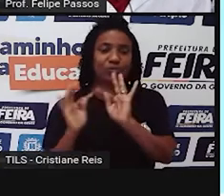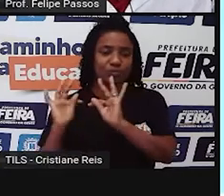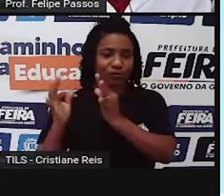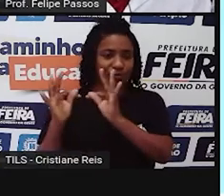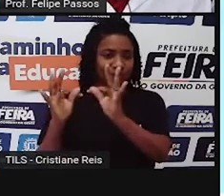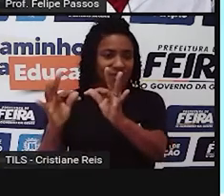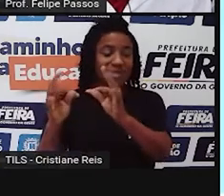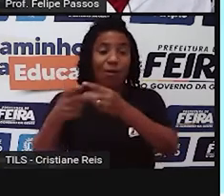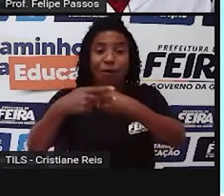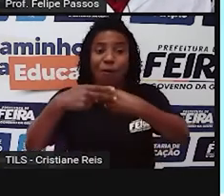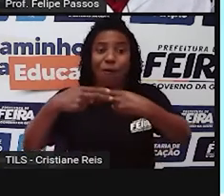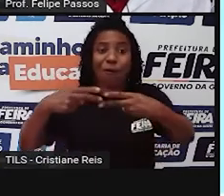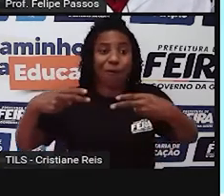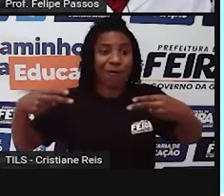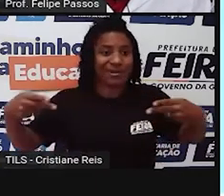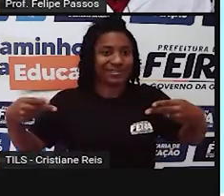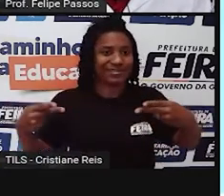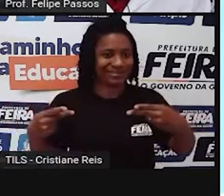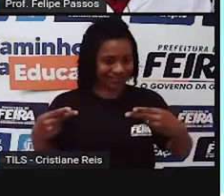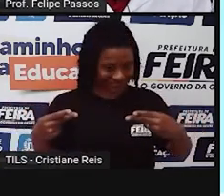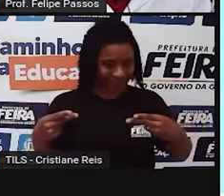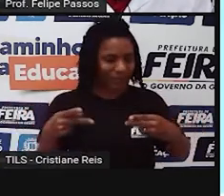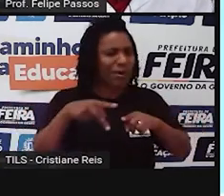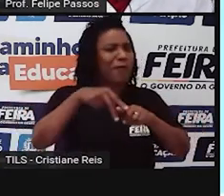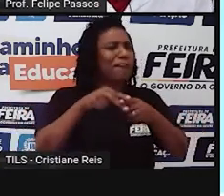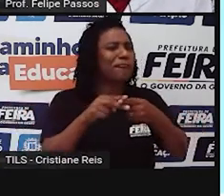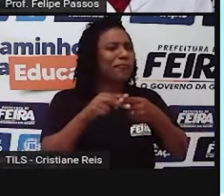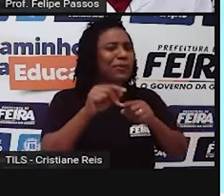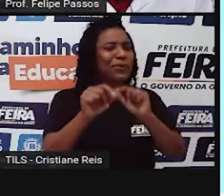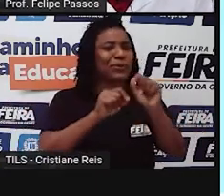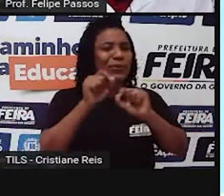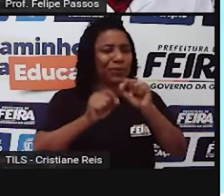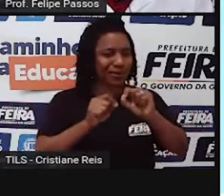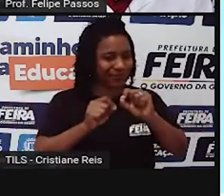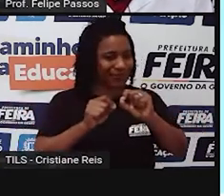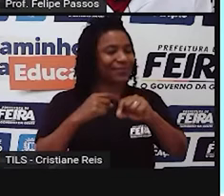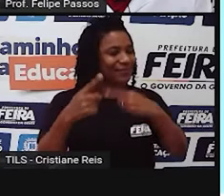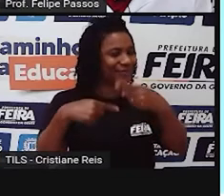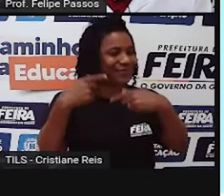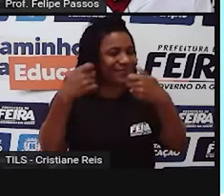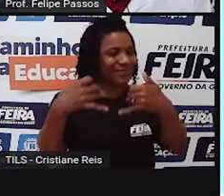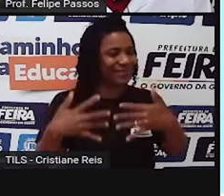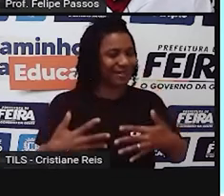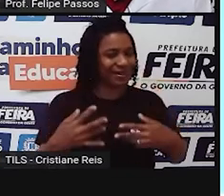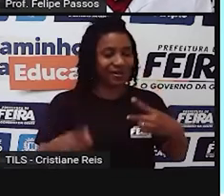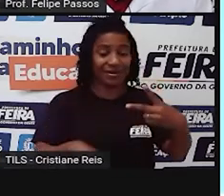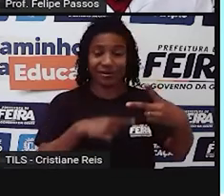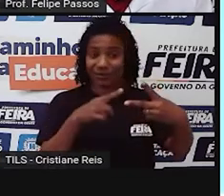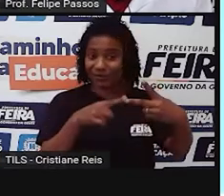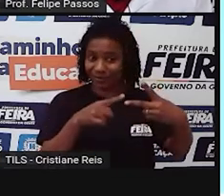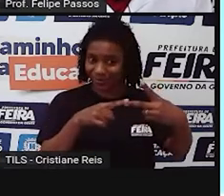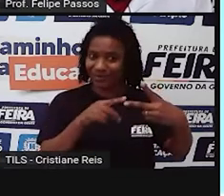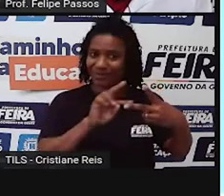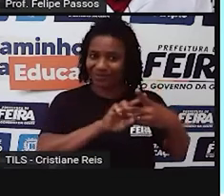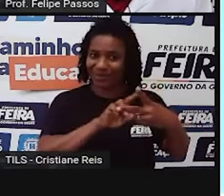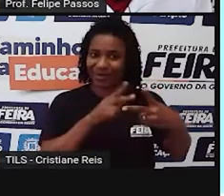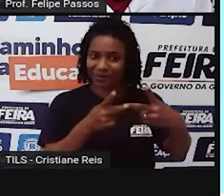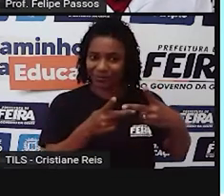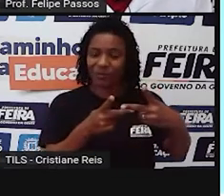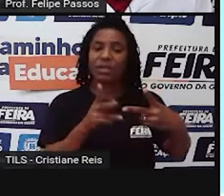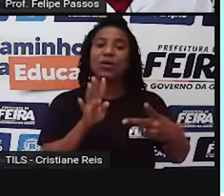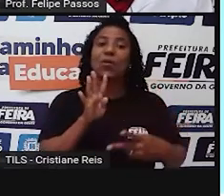significado, né? Vamos ver o que são ferramentas daqui a pouco. No significado 2, a gente tem conhecimento